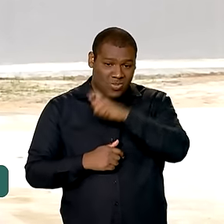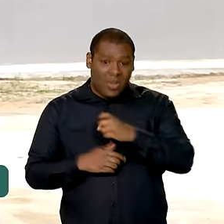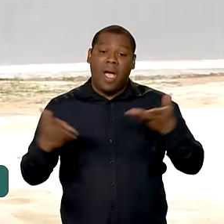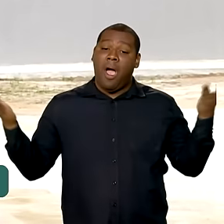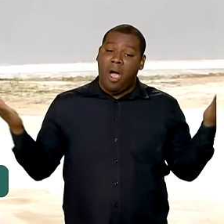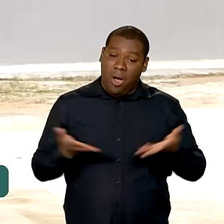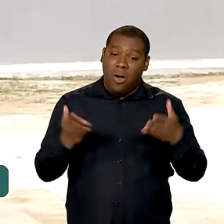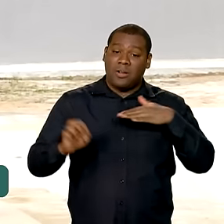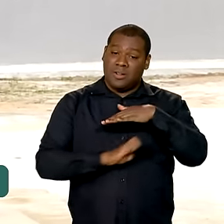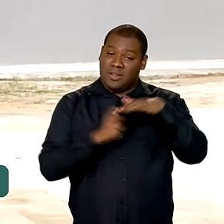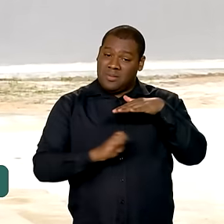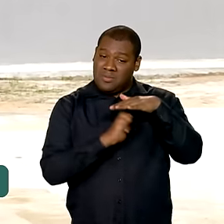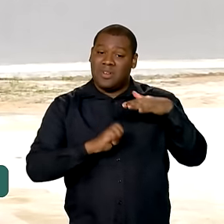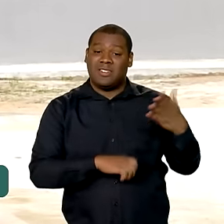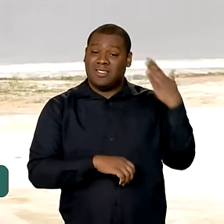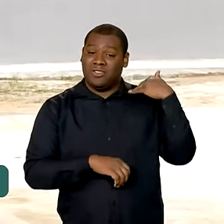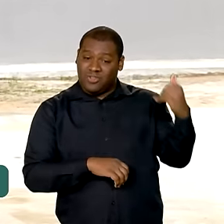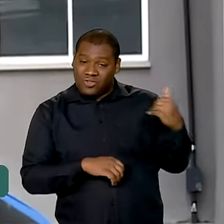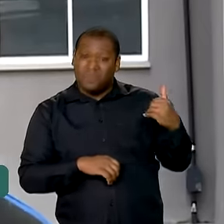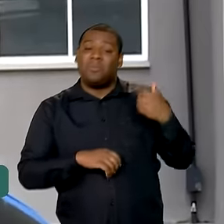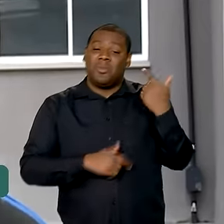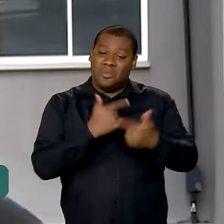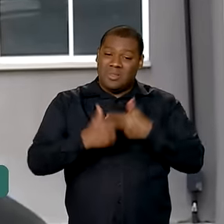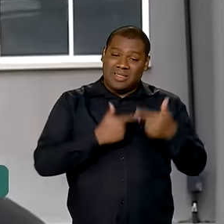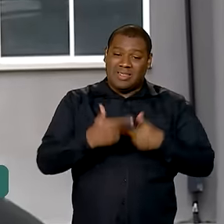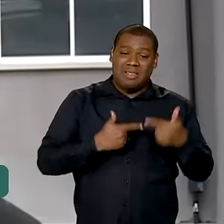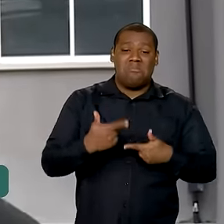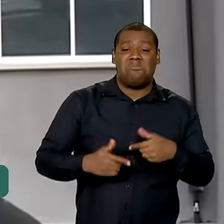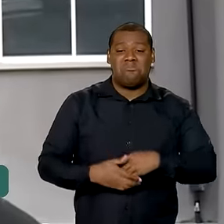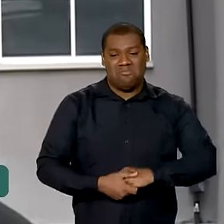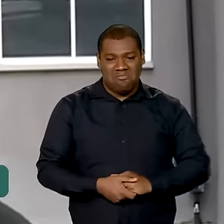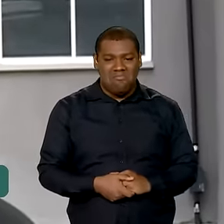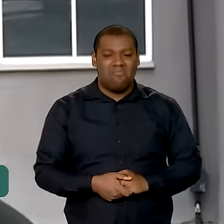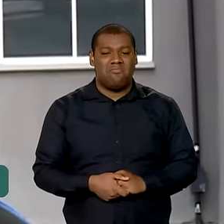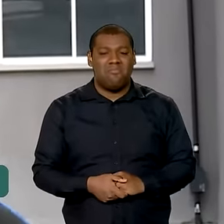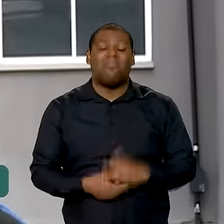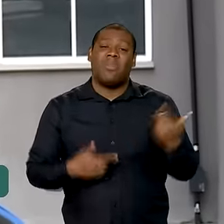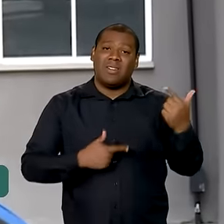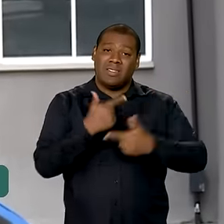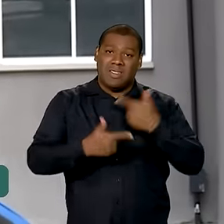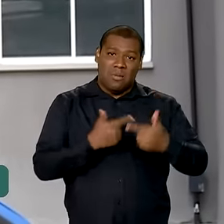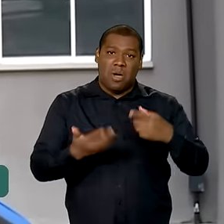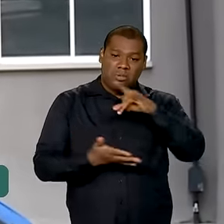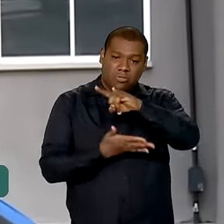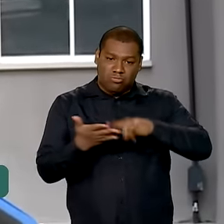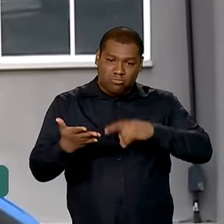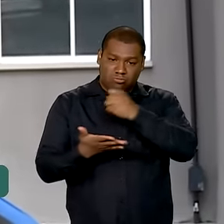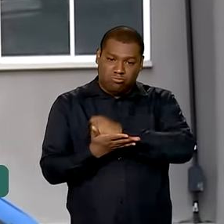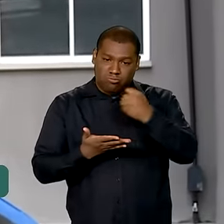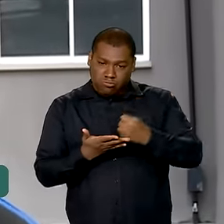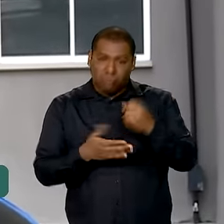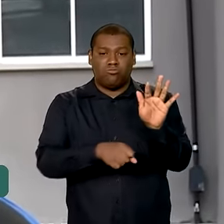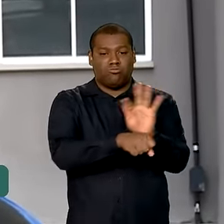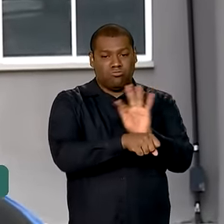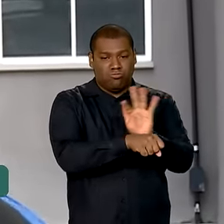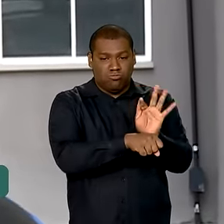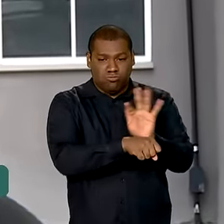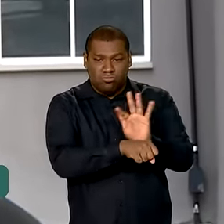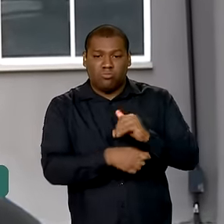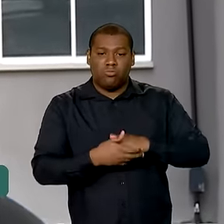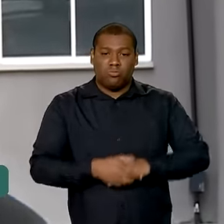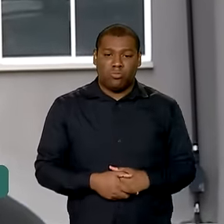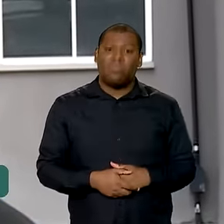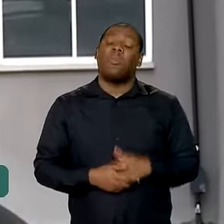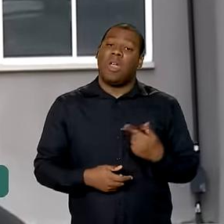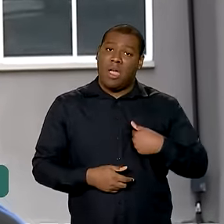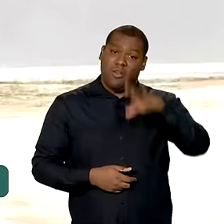oportunidade para municipal de família. É tudo fechado na carteira. Eu tenho